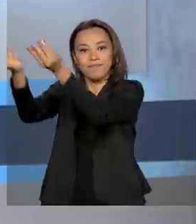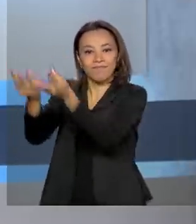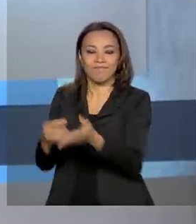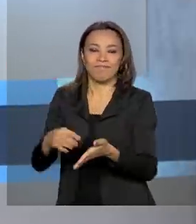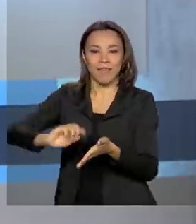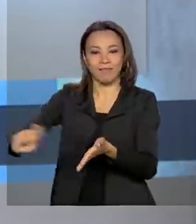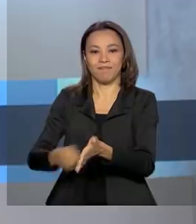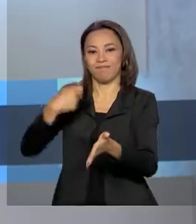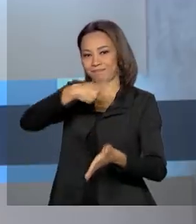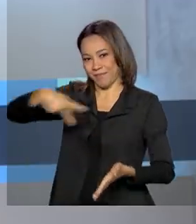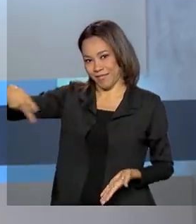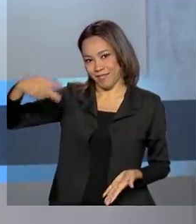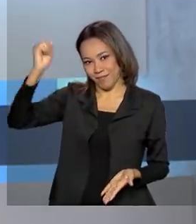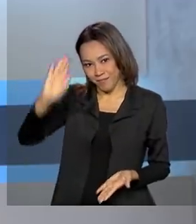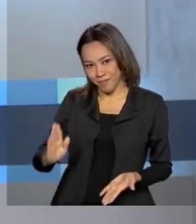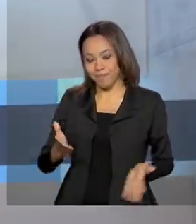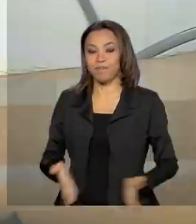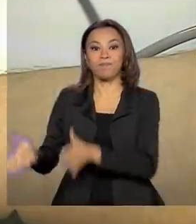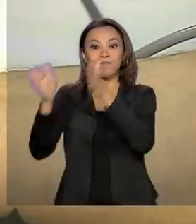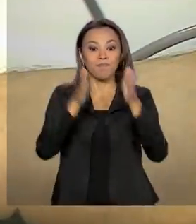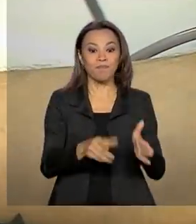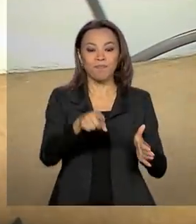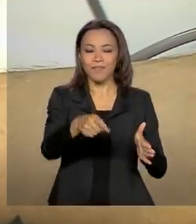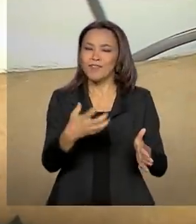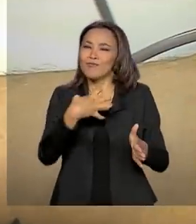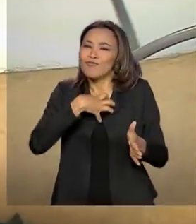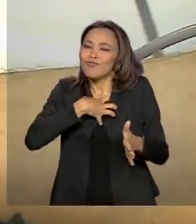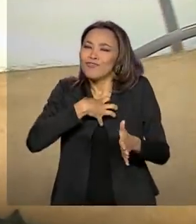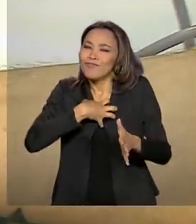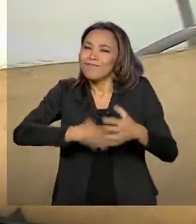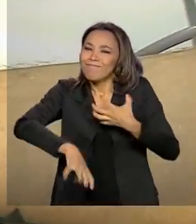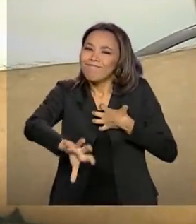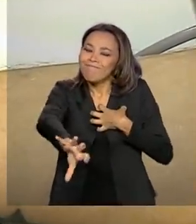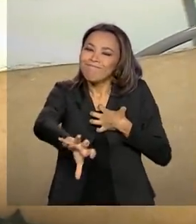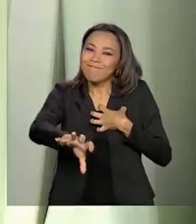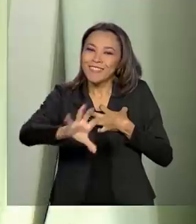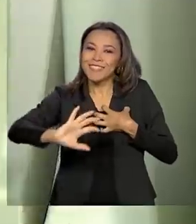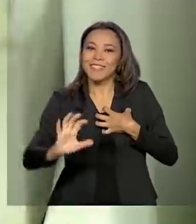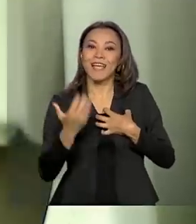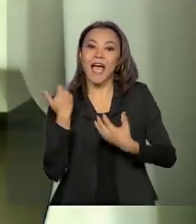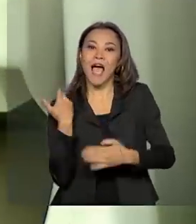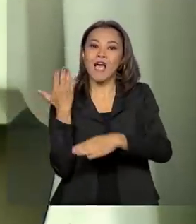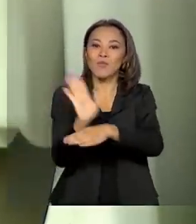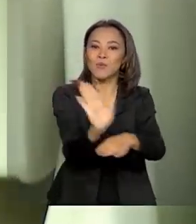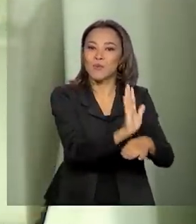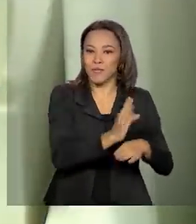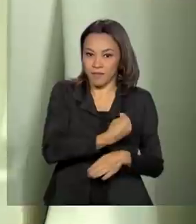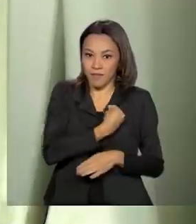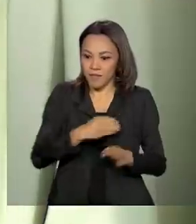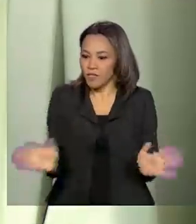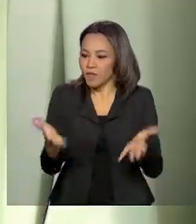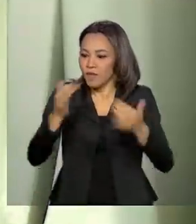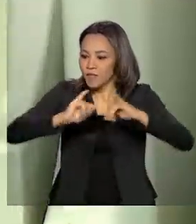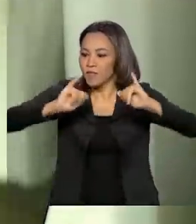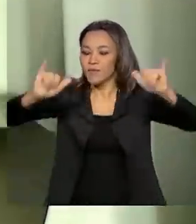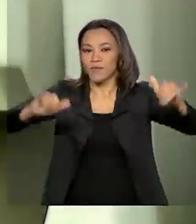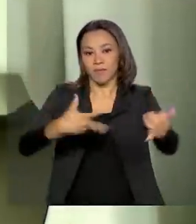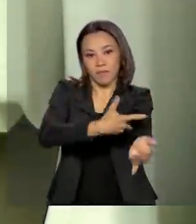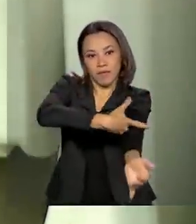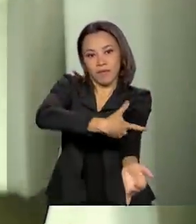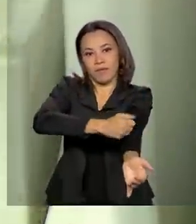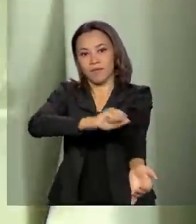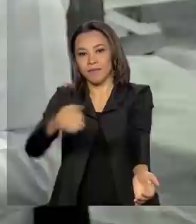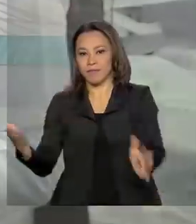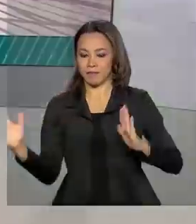da República. E veja também, um gesto que salva vidas. Campanha incentiva a doação de sangue em tempos de